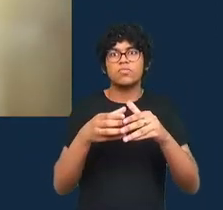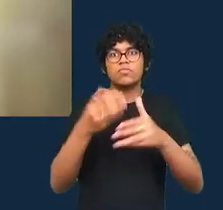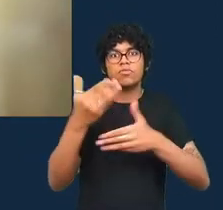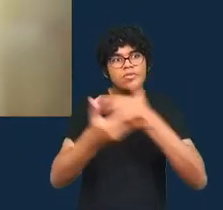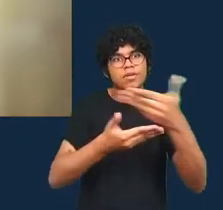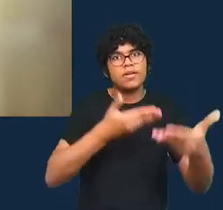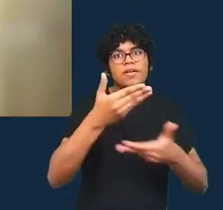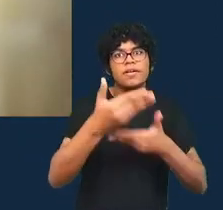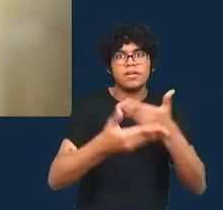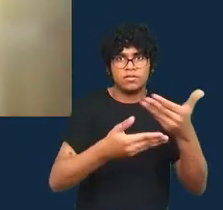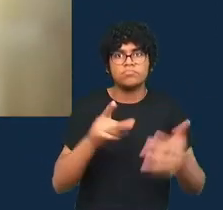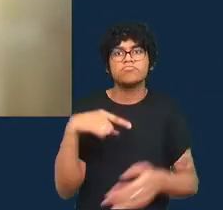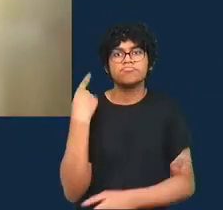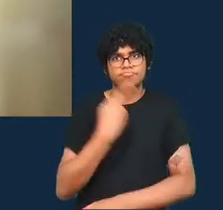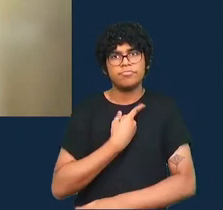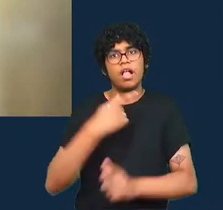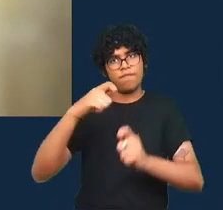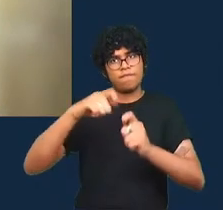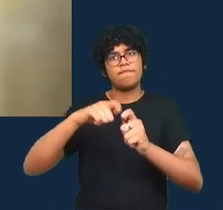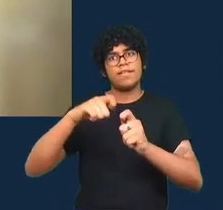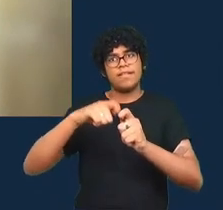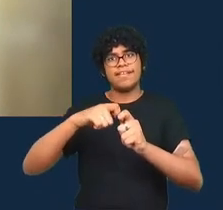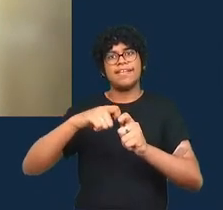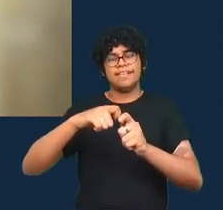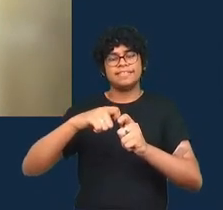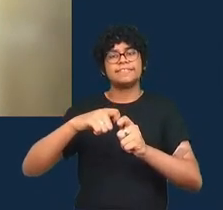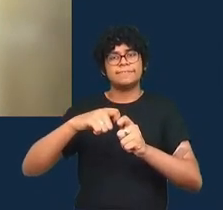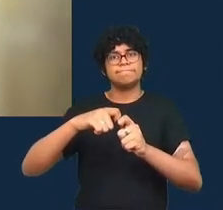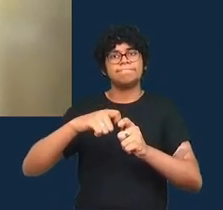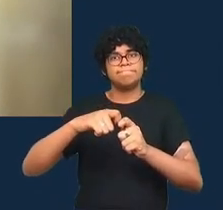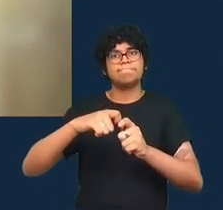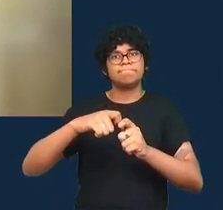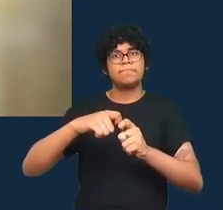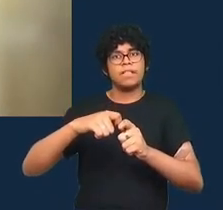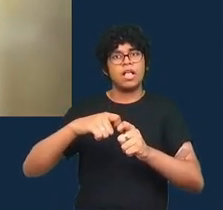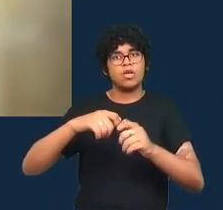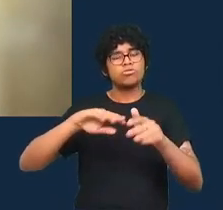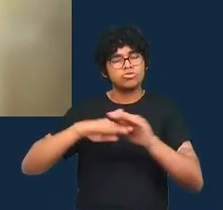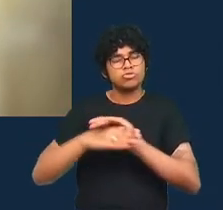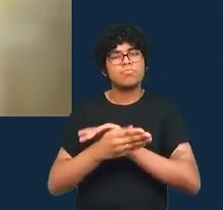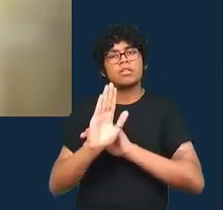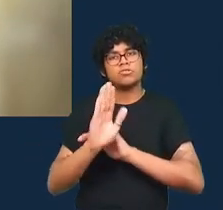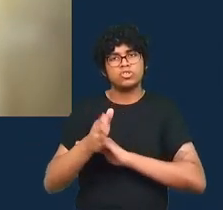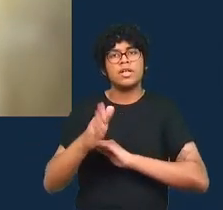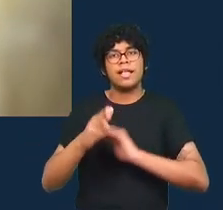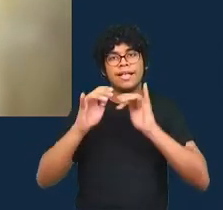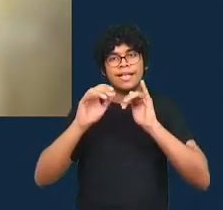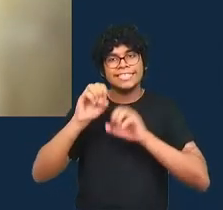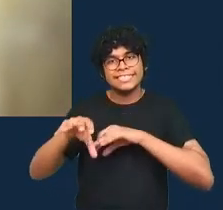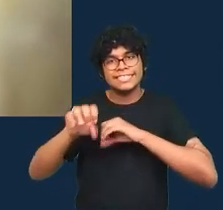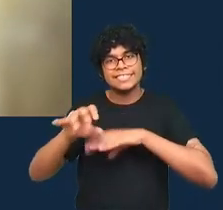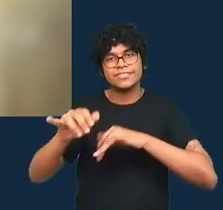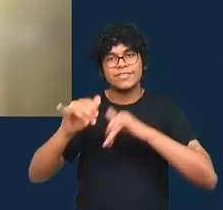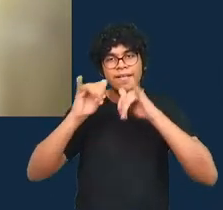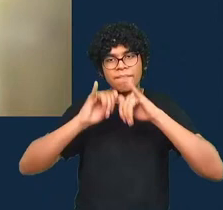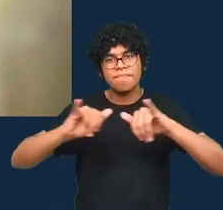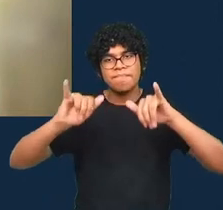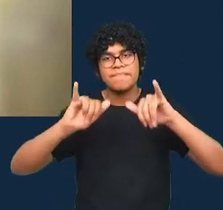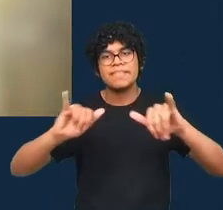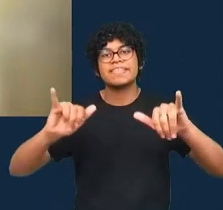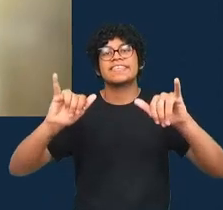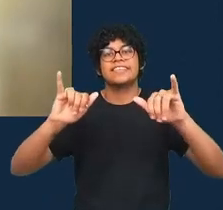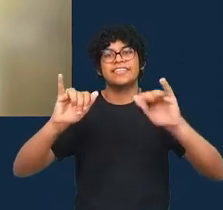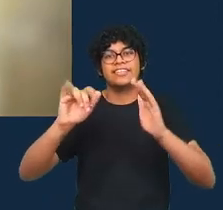nosso no nosso ensino de mídias digitais e de jornalismo de dados porque é muito